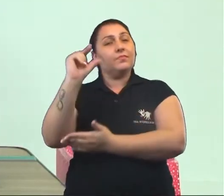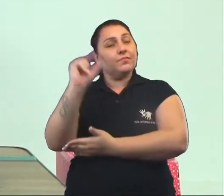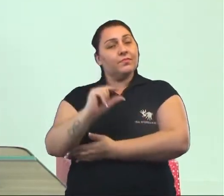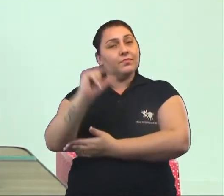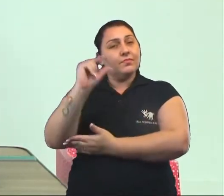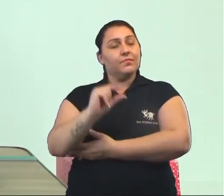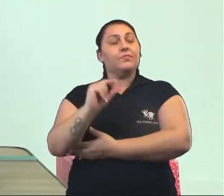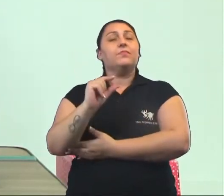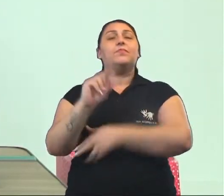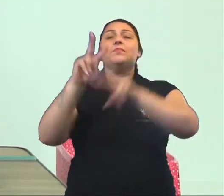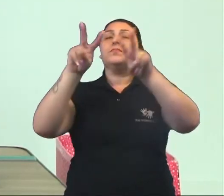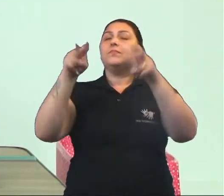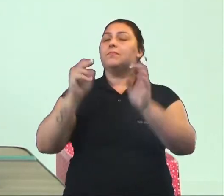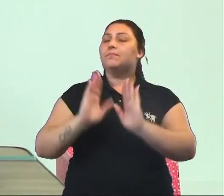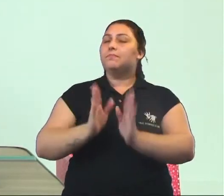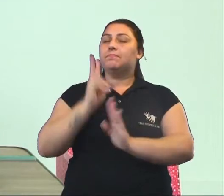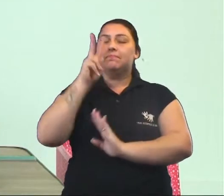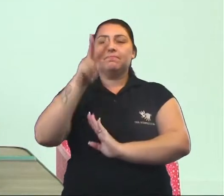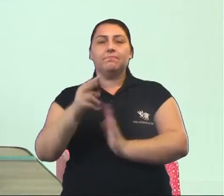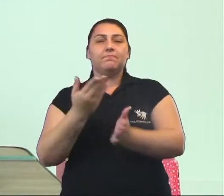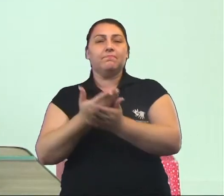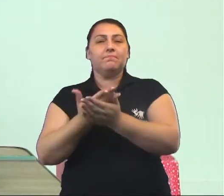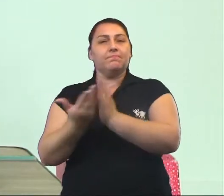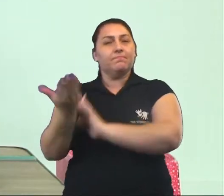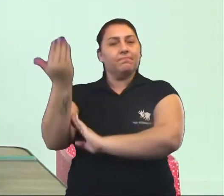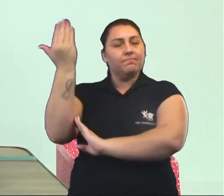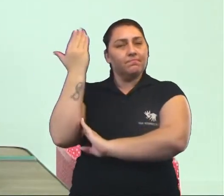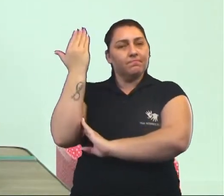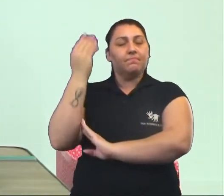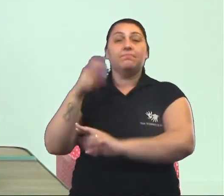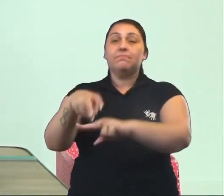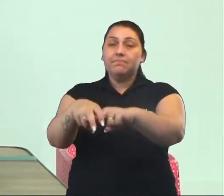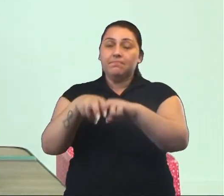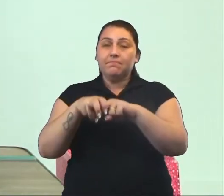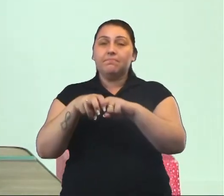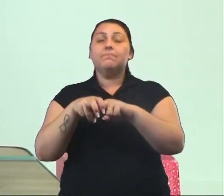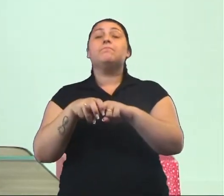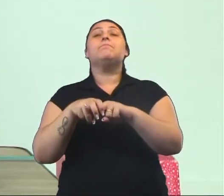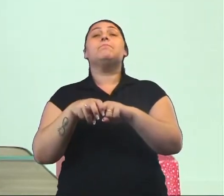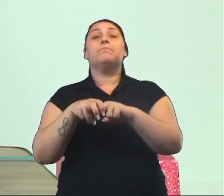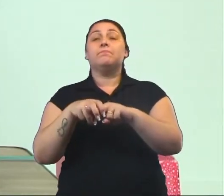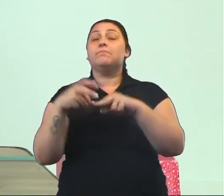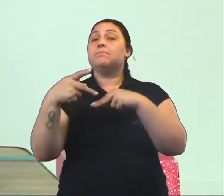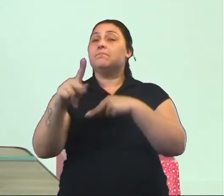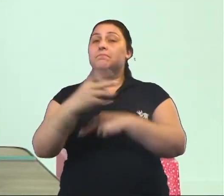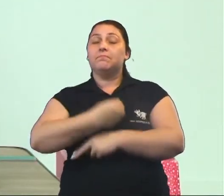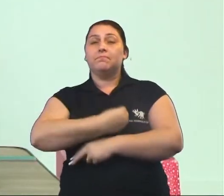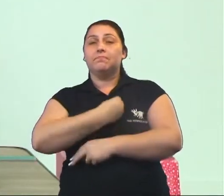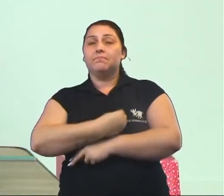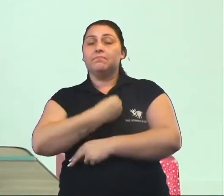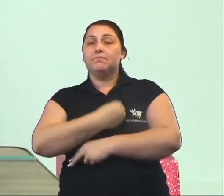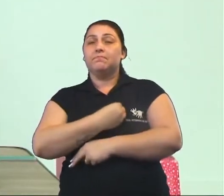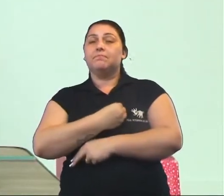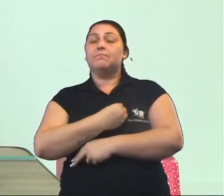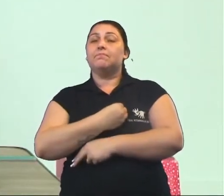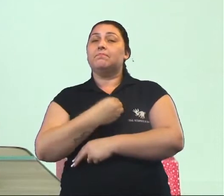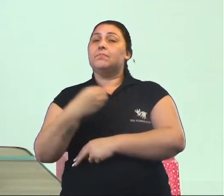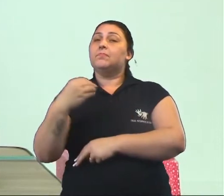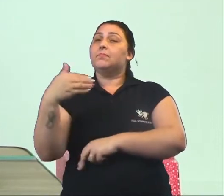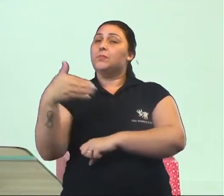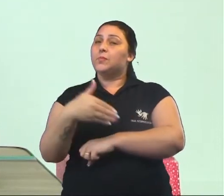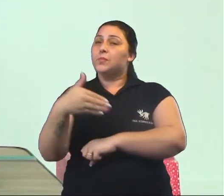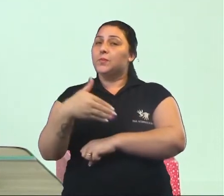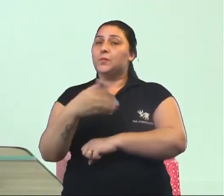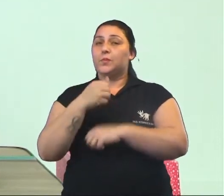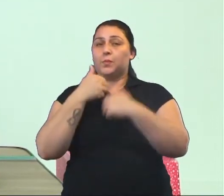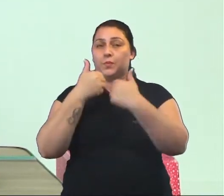pouquinho um assunto que já vimos em aulas anteriores, por isso eu quero contar com a tua participação a todo momento. Tudo